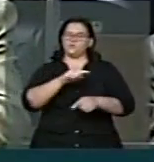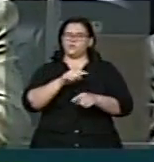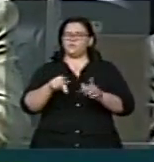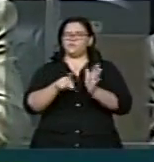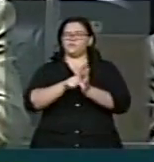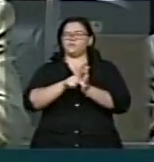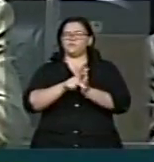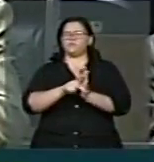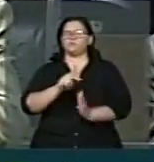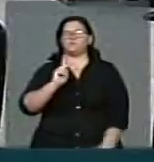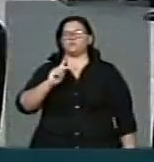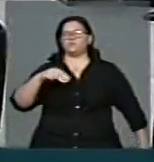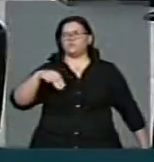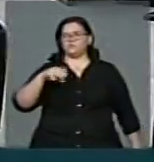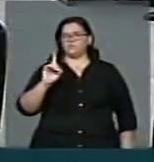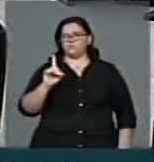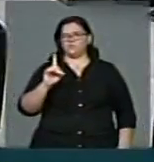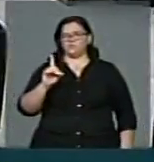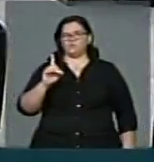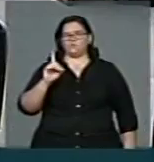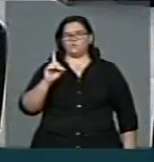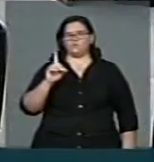Brasileiro. Cinco minutos, para V. Exª.